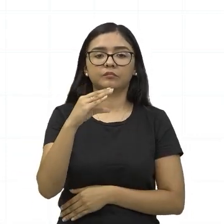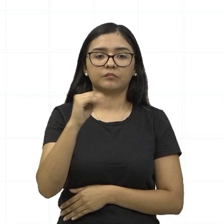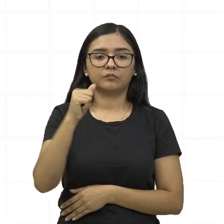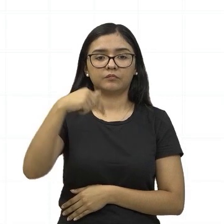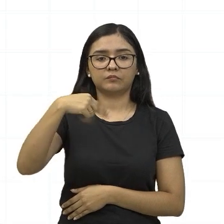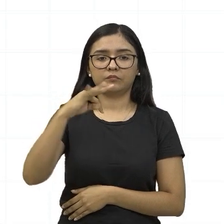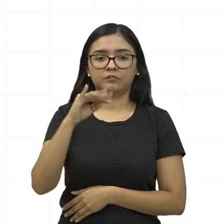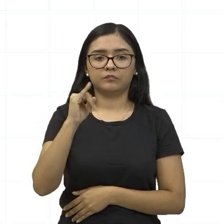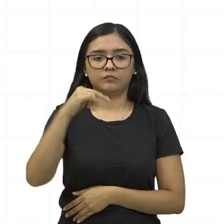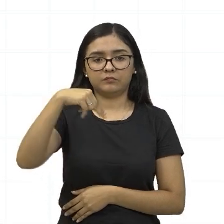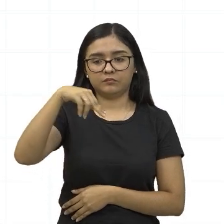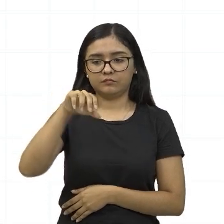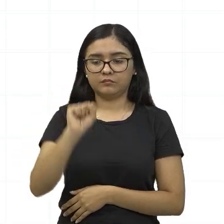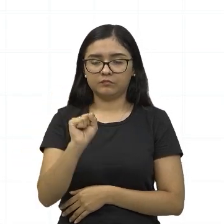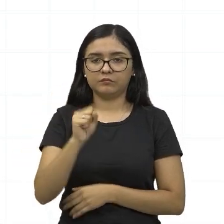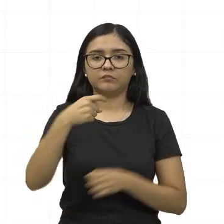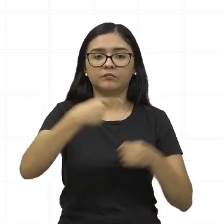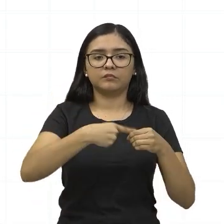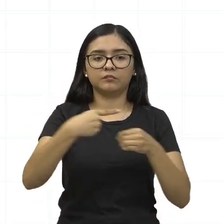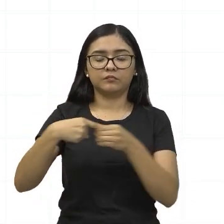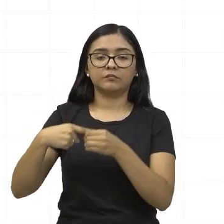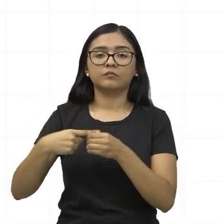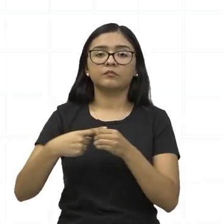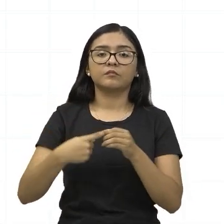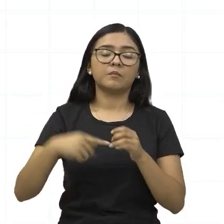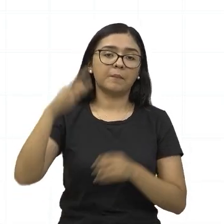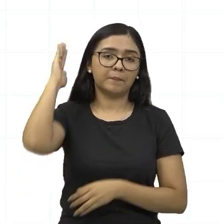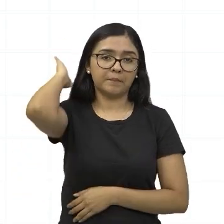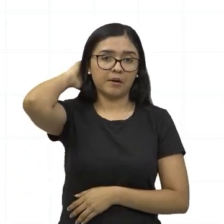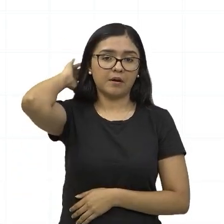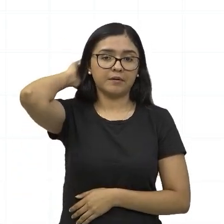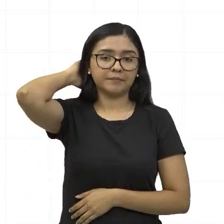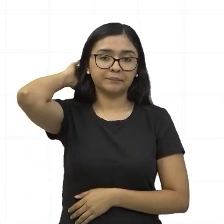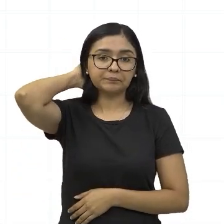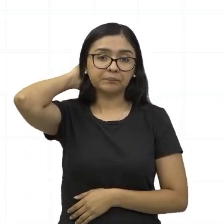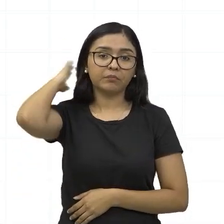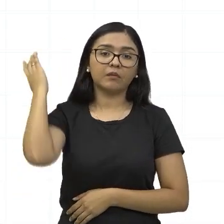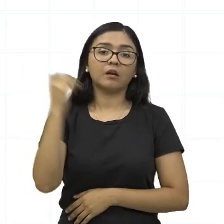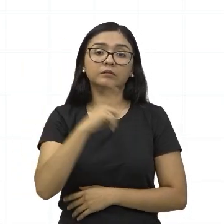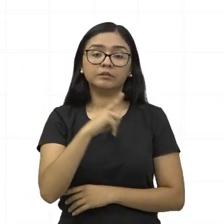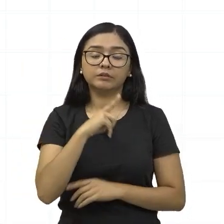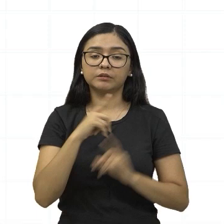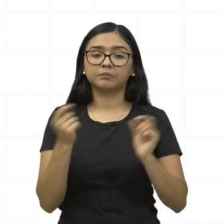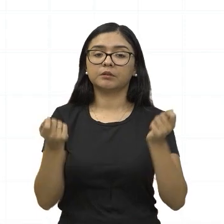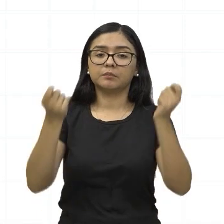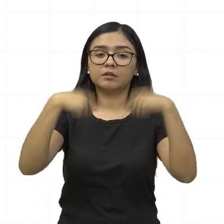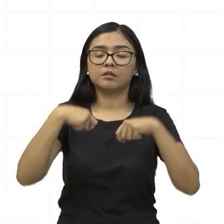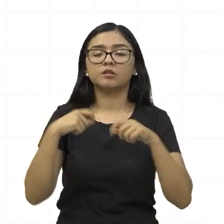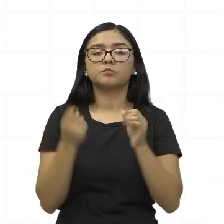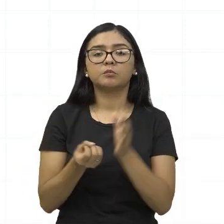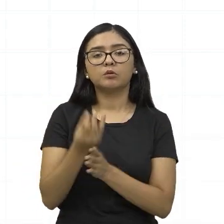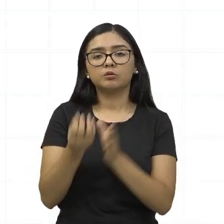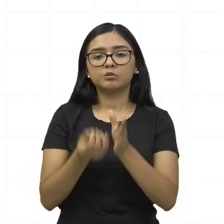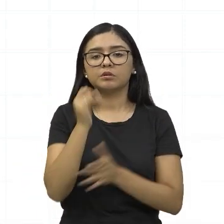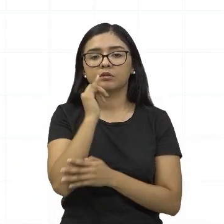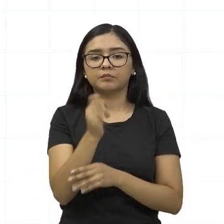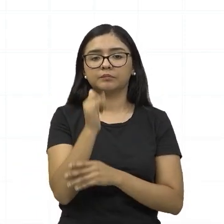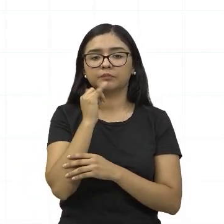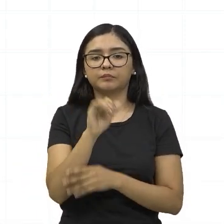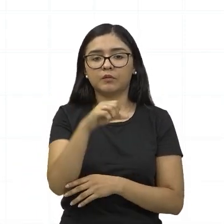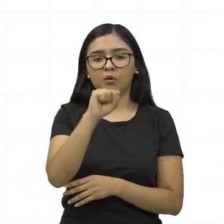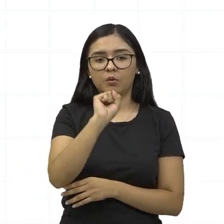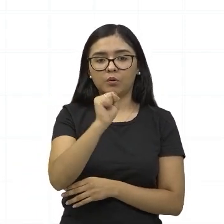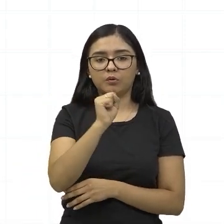município de Tucuruí, do estado do Pará. Então, ela tem aí uma capacidade geradora de 8